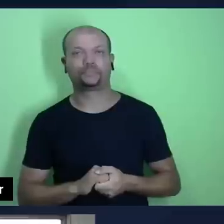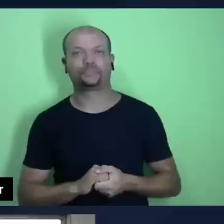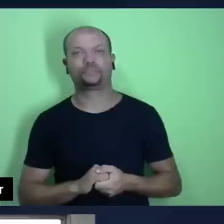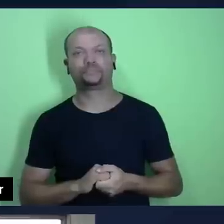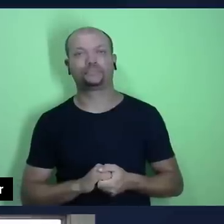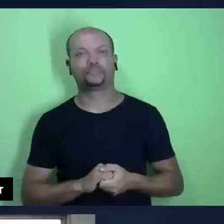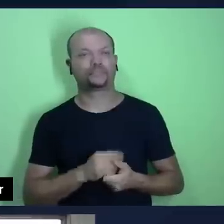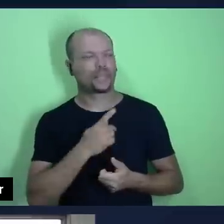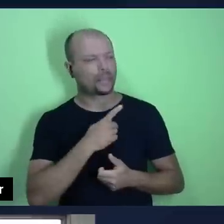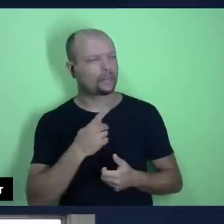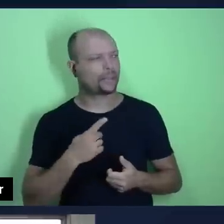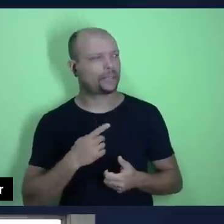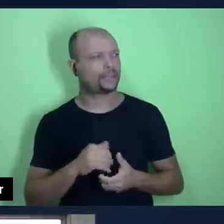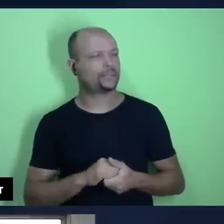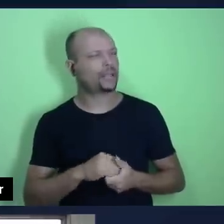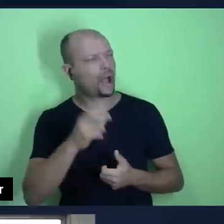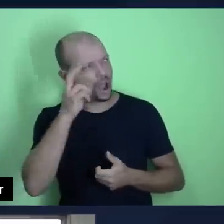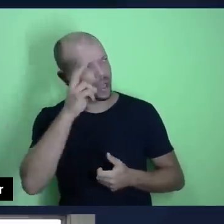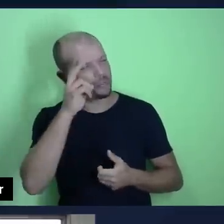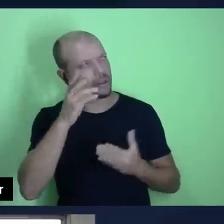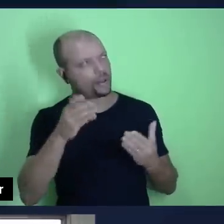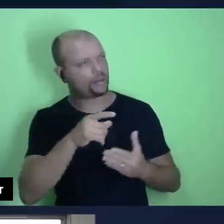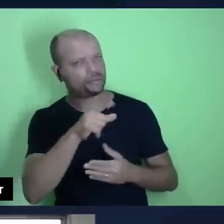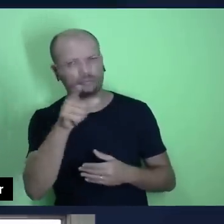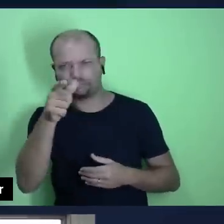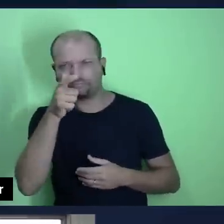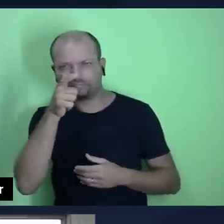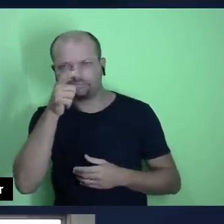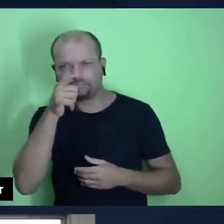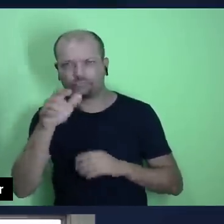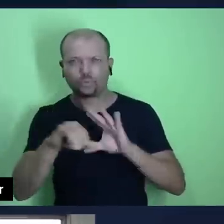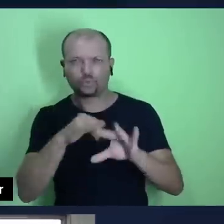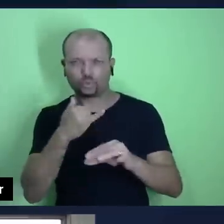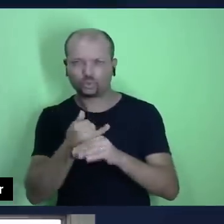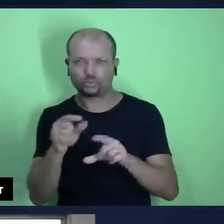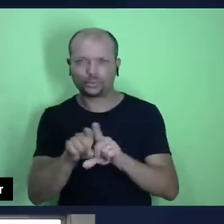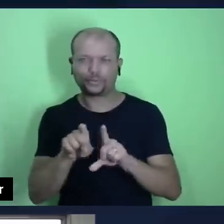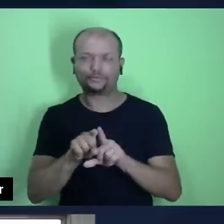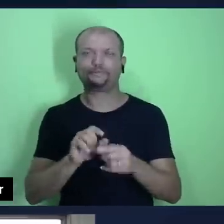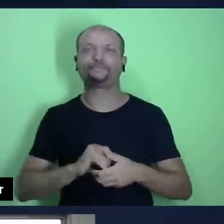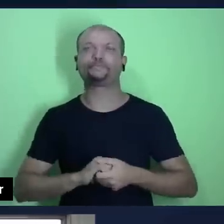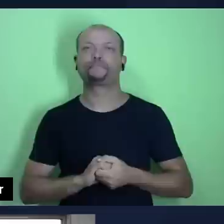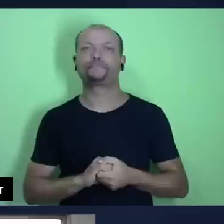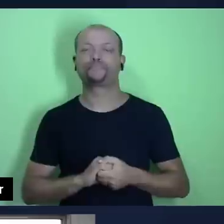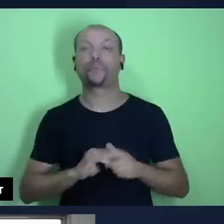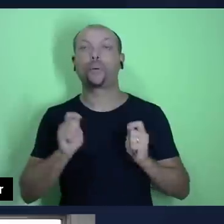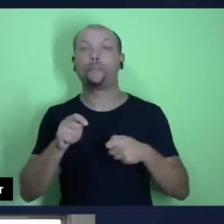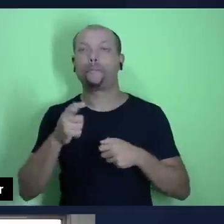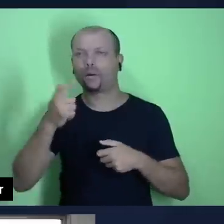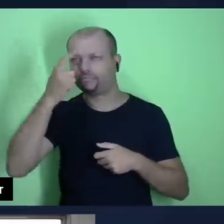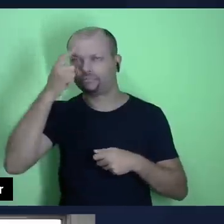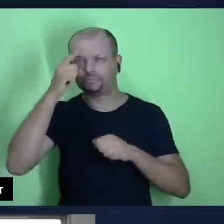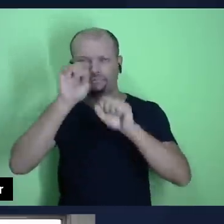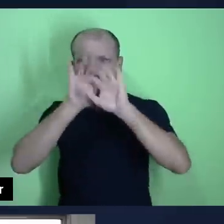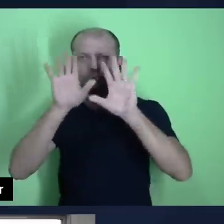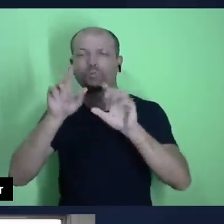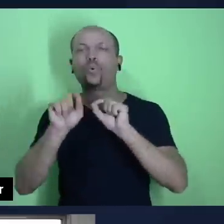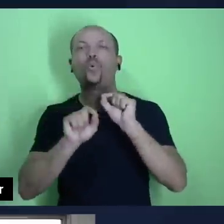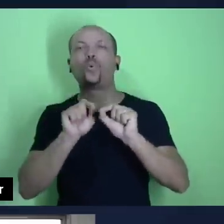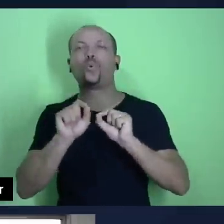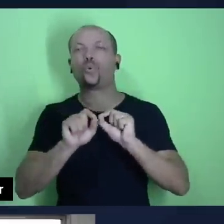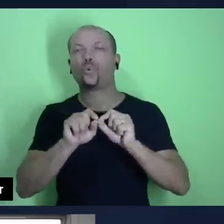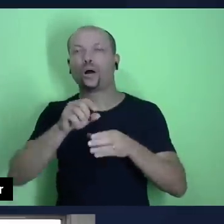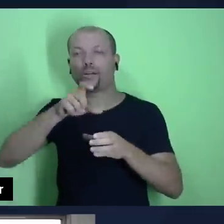Pastor Esinaldo, eu me recordo agora, você que me acompanha, você deve ter isso muito claro na sua mente que o